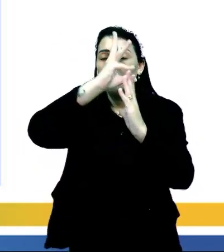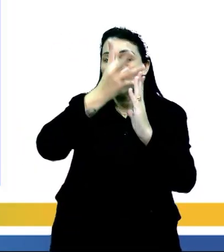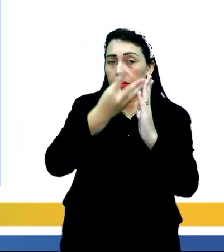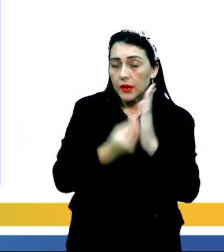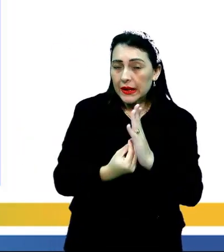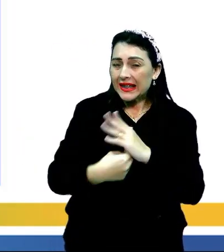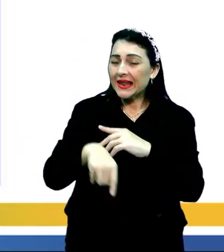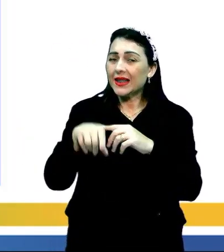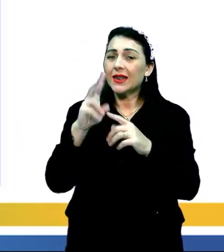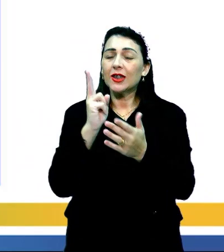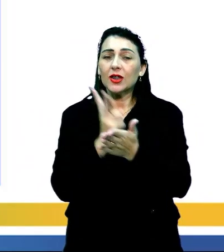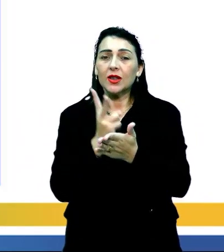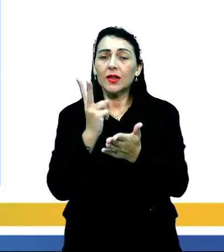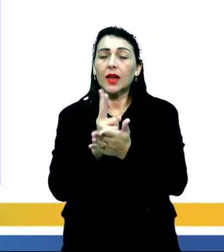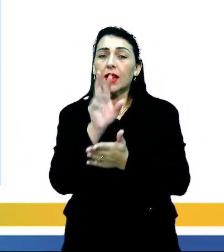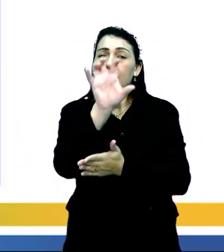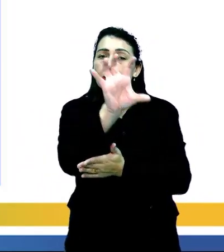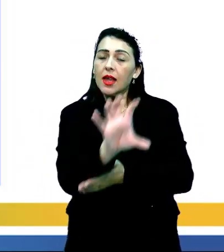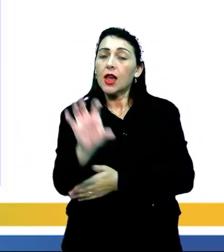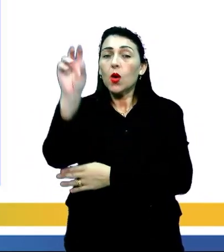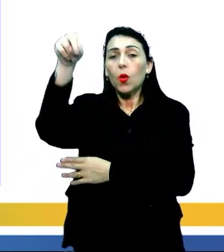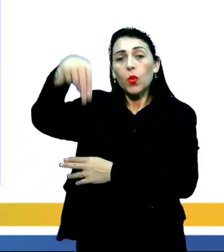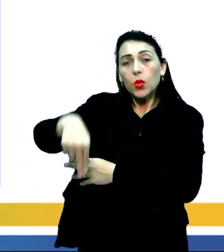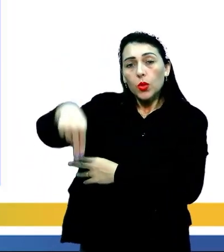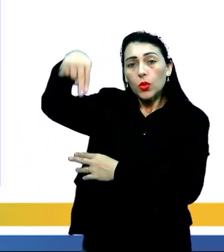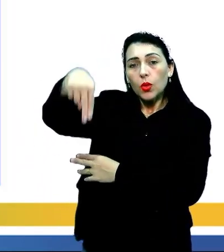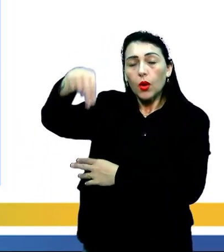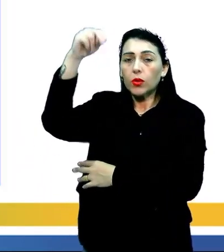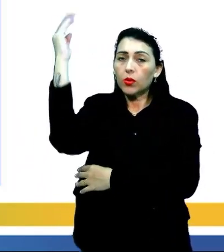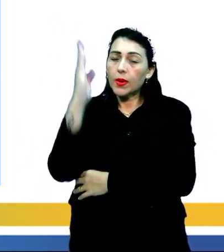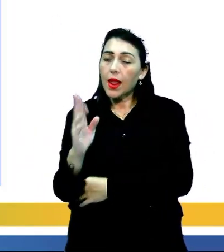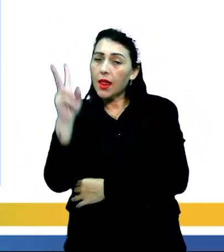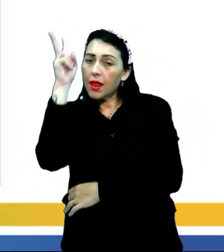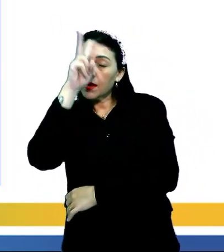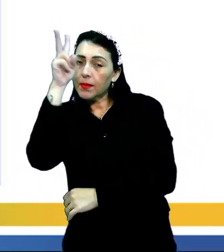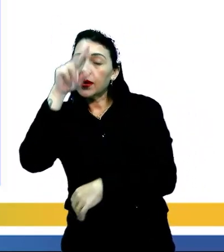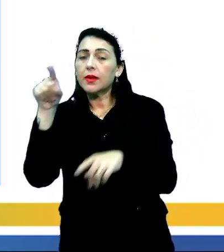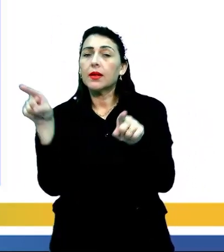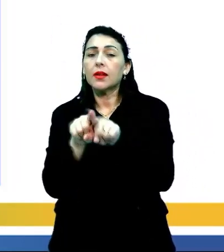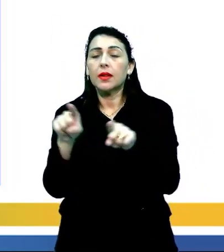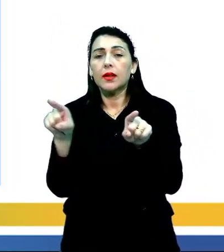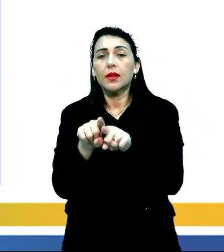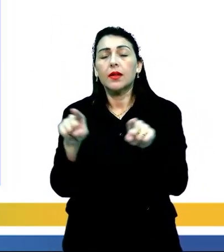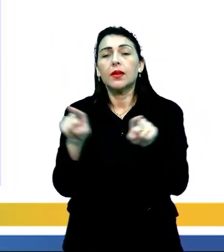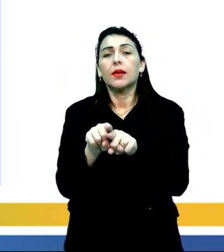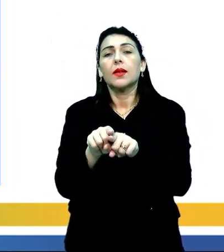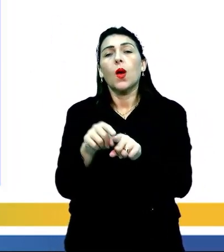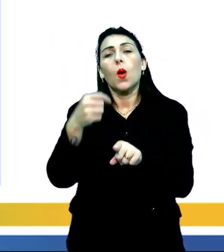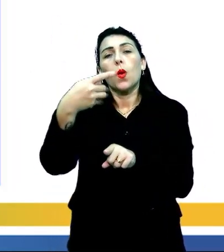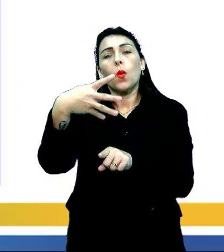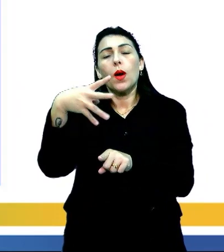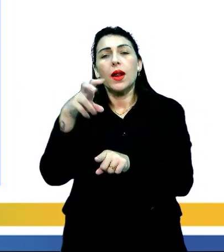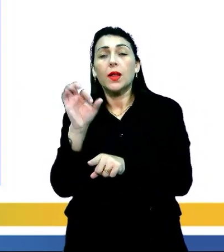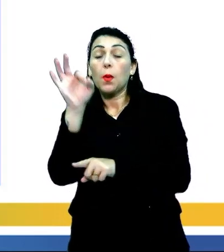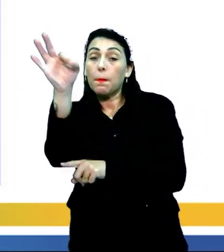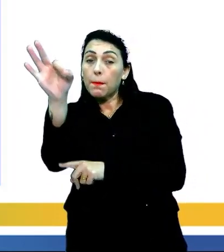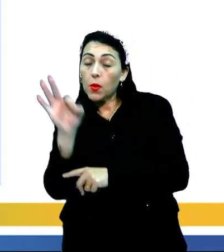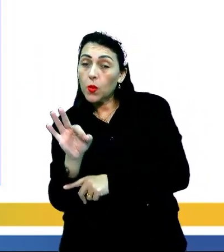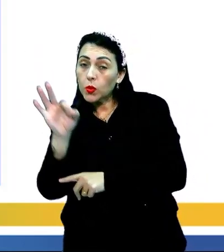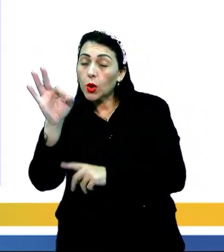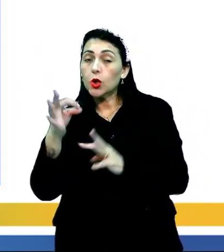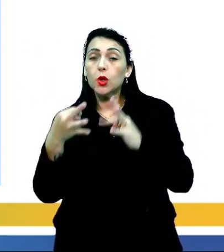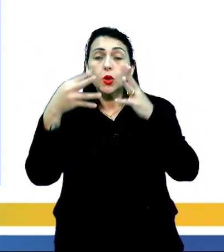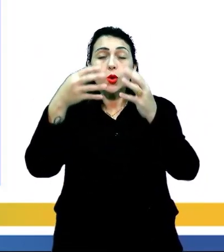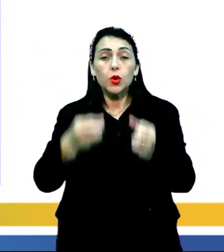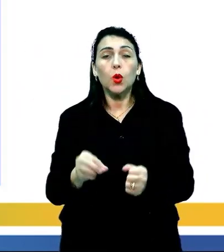está justamente na região norte do Brasil e só lembrando também que ele ocupa aí cerca de 45% de